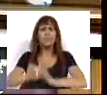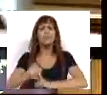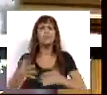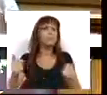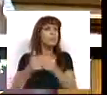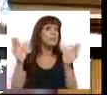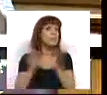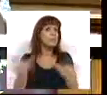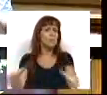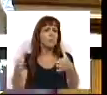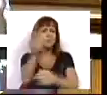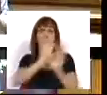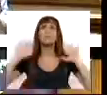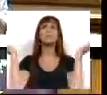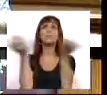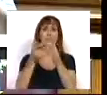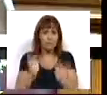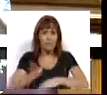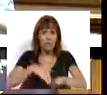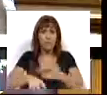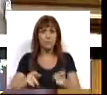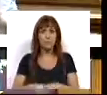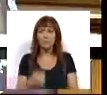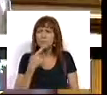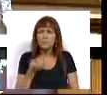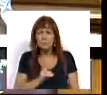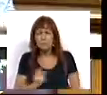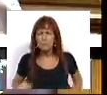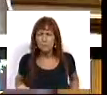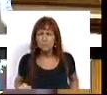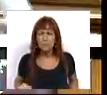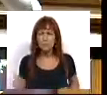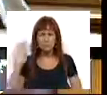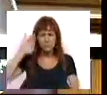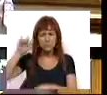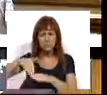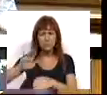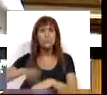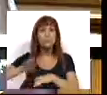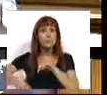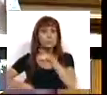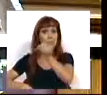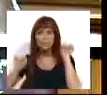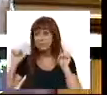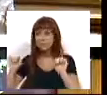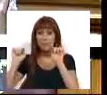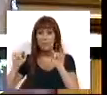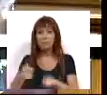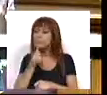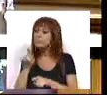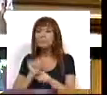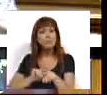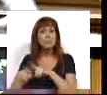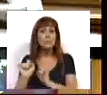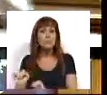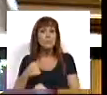e que toda a comunidade em geral deve fazer é perceber quais são, de facto, as consequências concretas destas opções